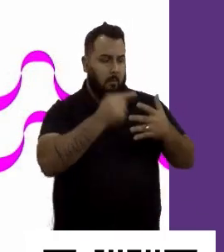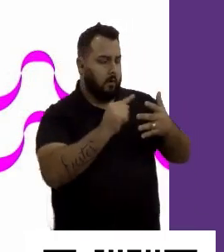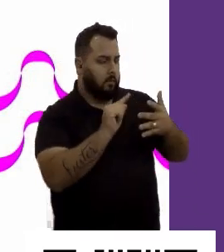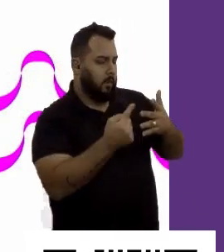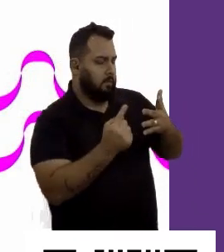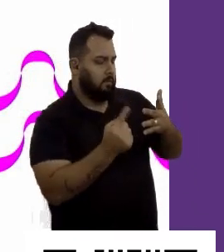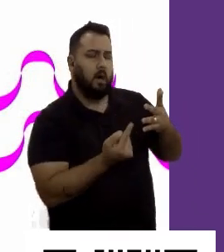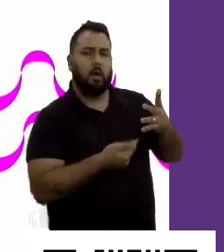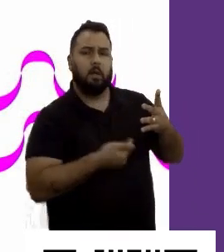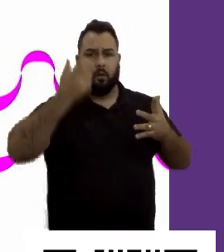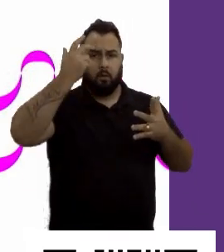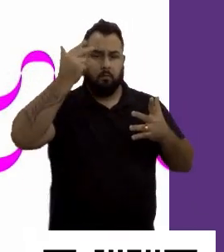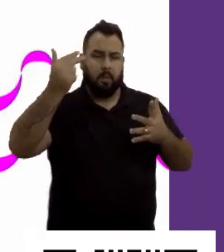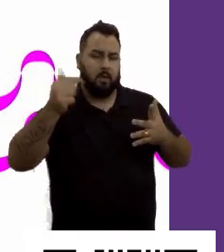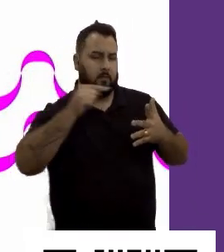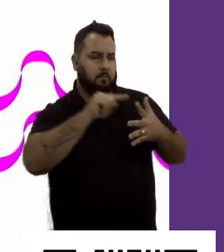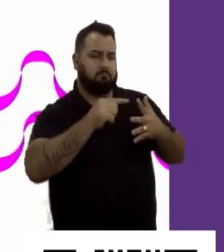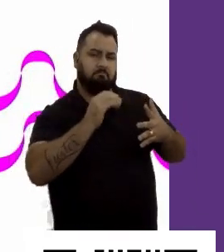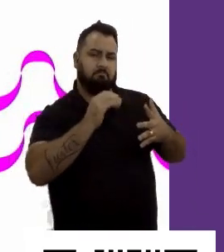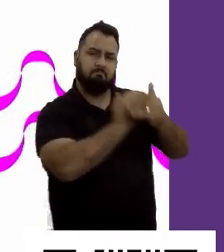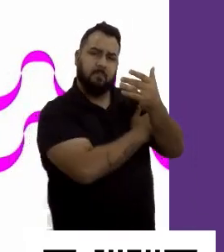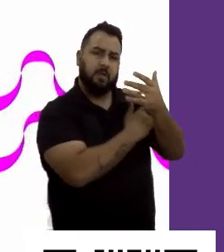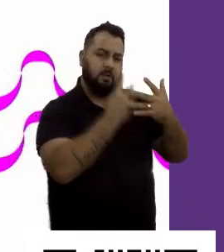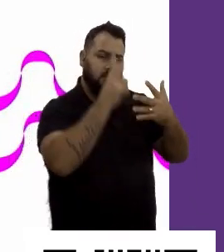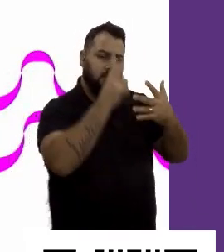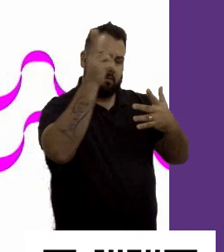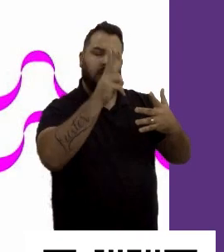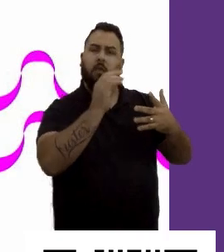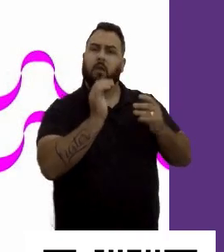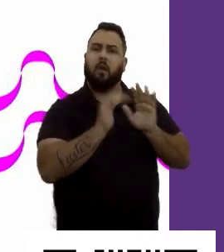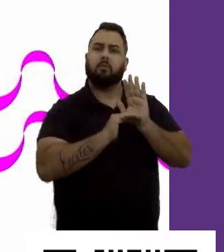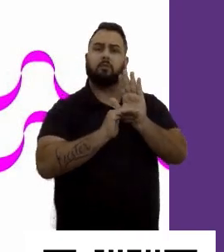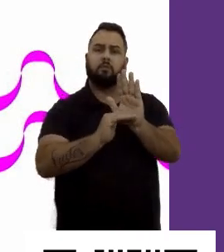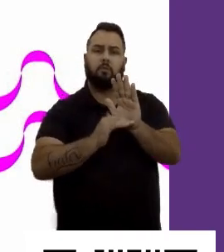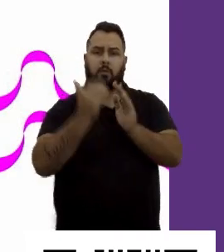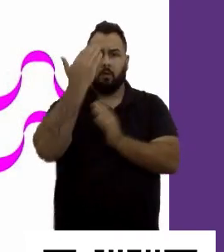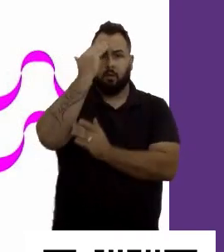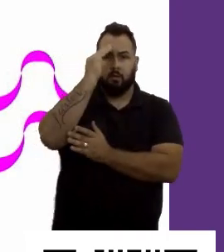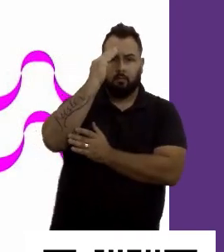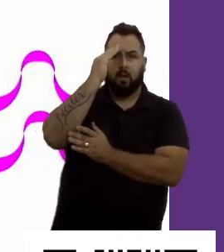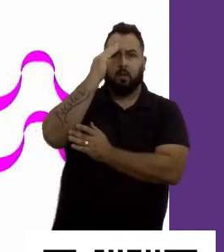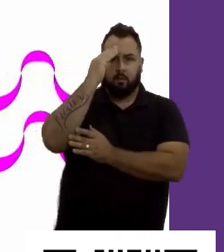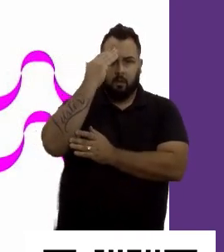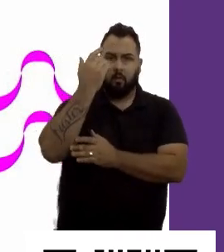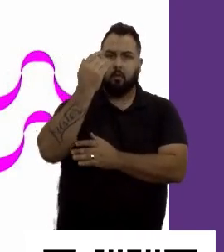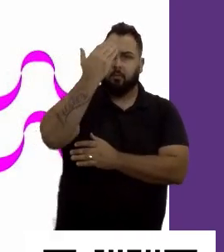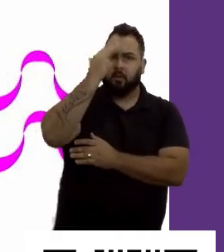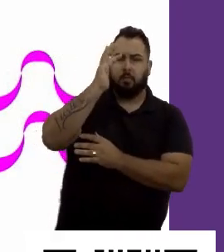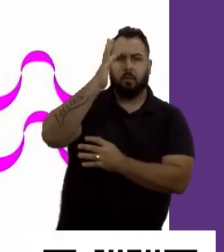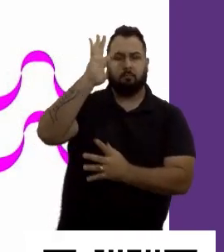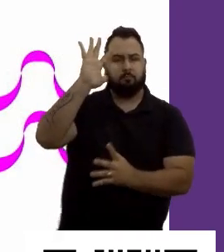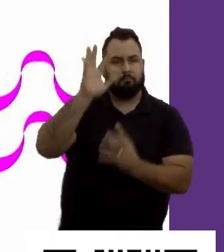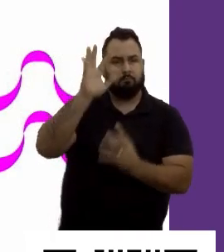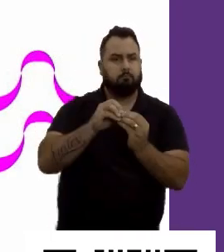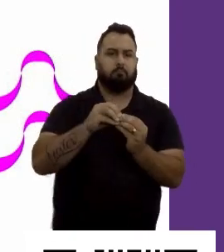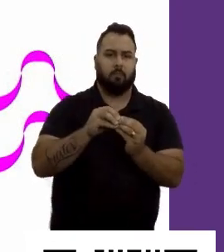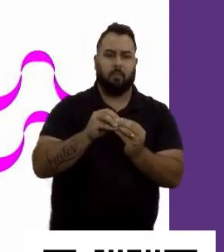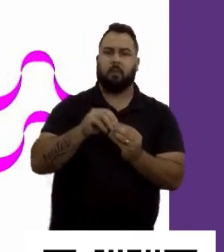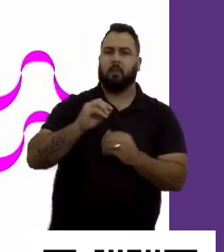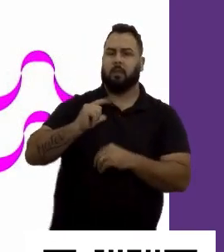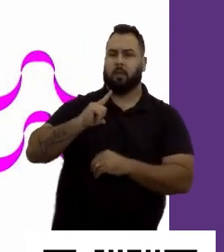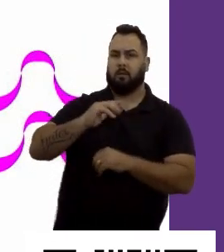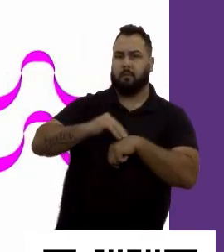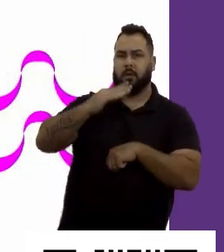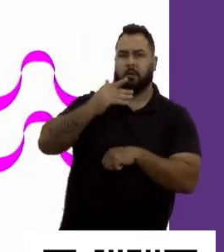força natural. E isso certamente ajuda muito no entendimento, na compreensão. Estava falando da Solid aqui, mas nós temos mais de 500 parceiros, mais de